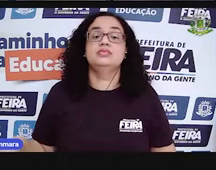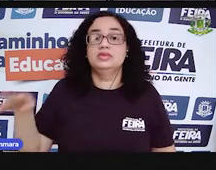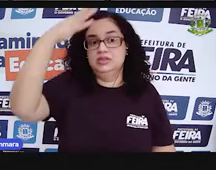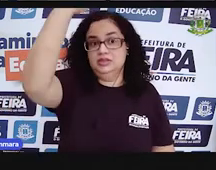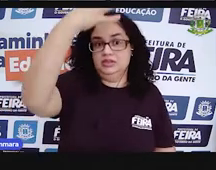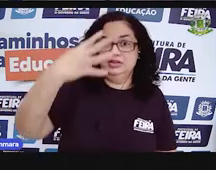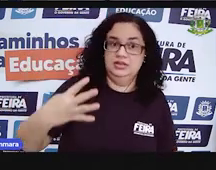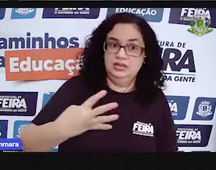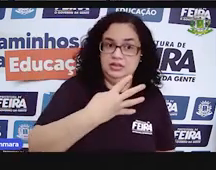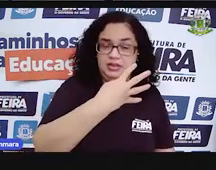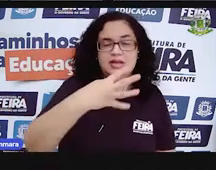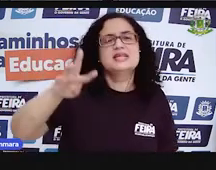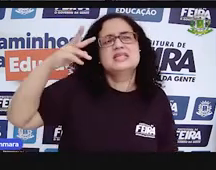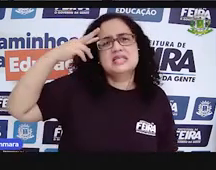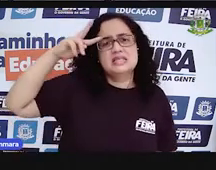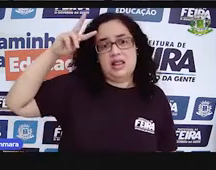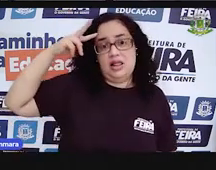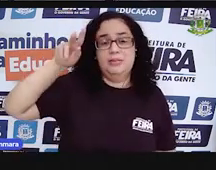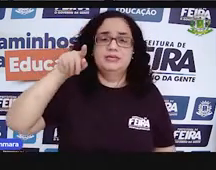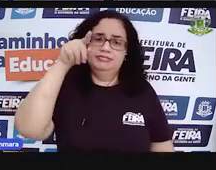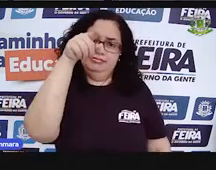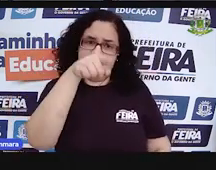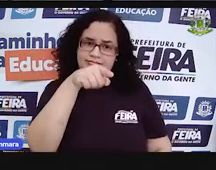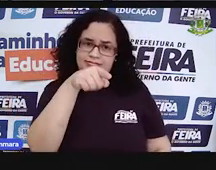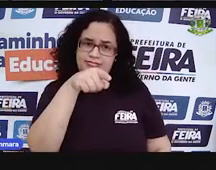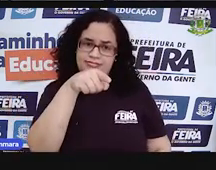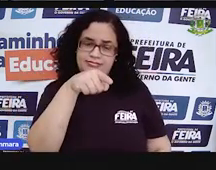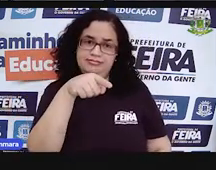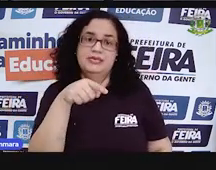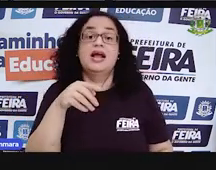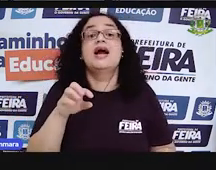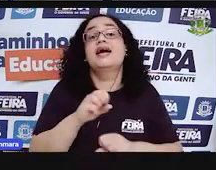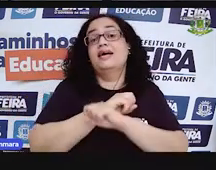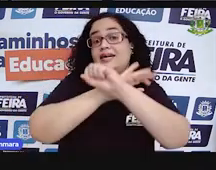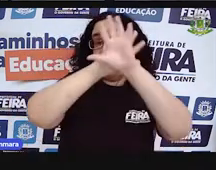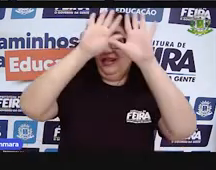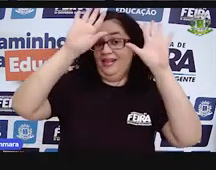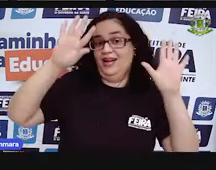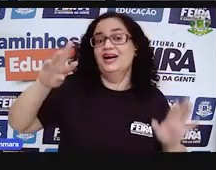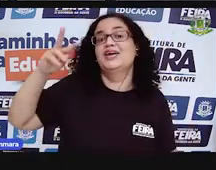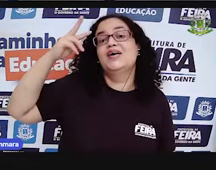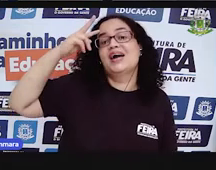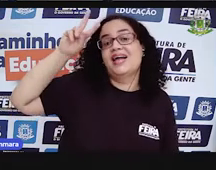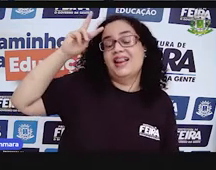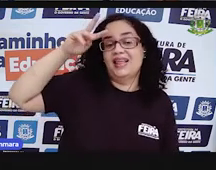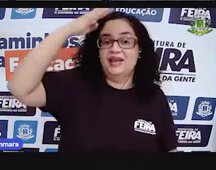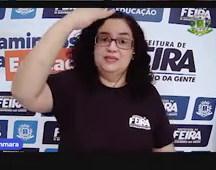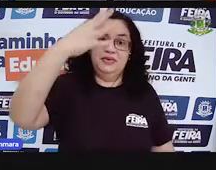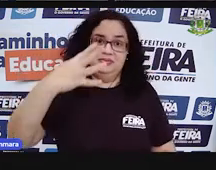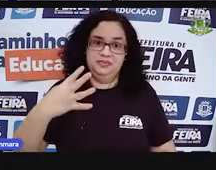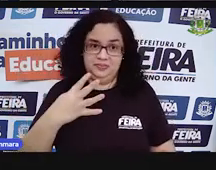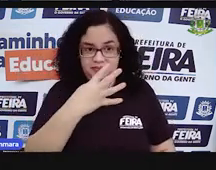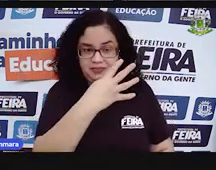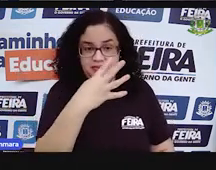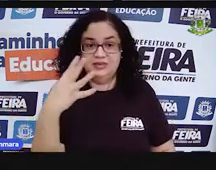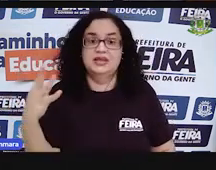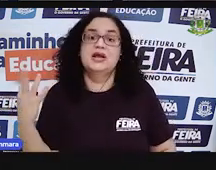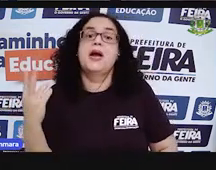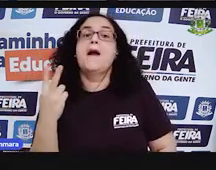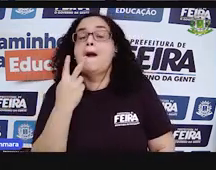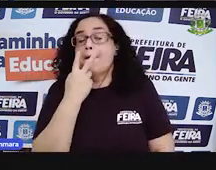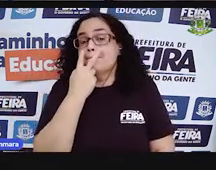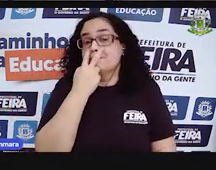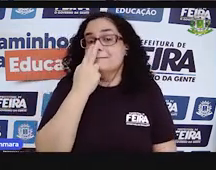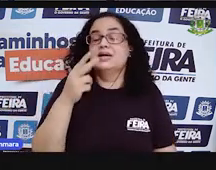tabela aí, você lembra dela? Você lembra dessa tabela? Claro que você lembra dessa tabela! Ela apareceu também